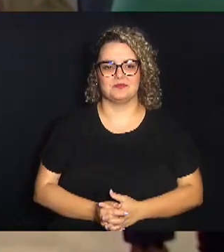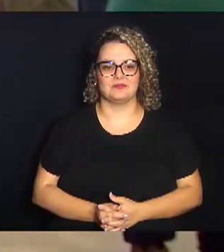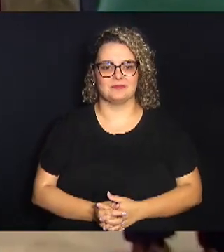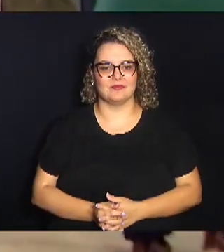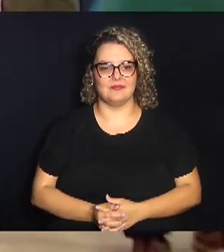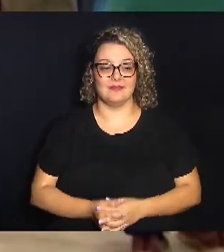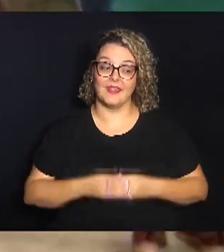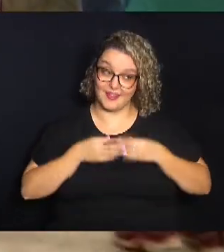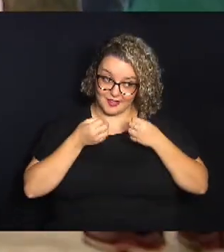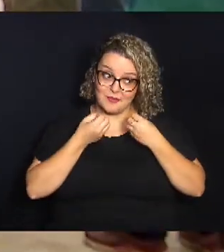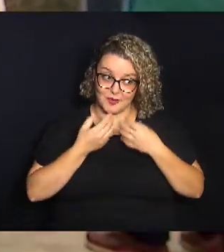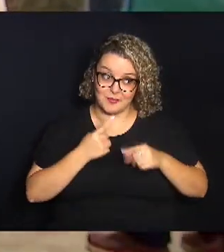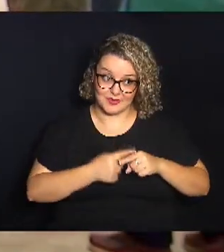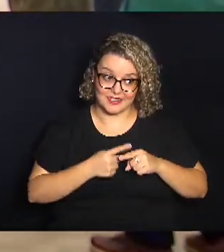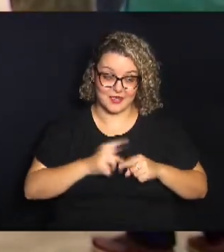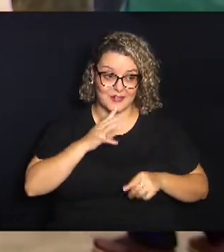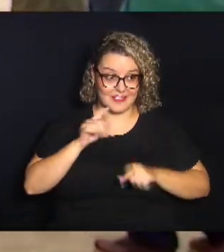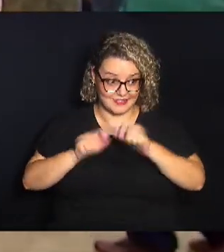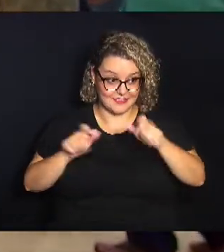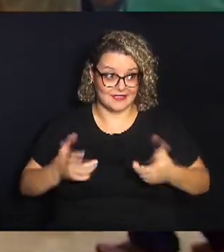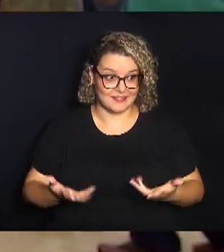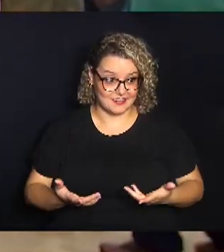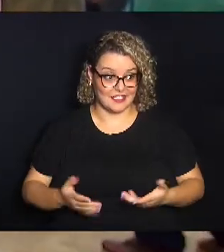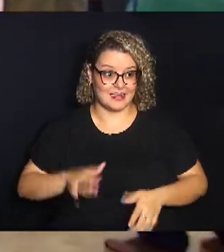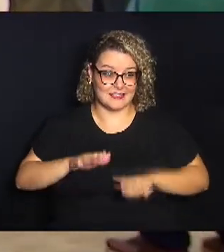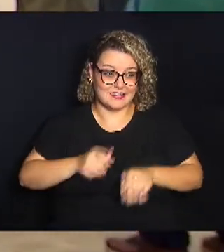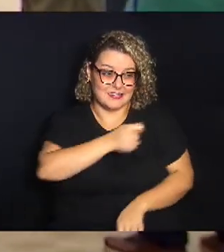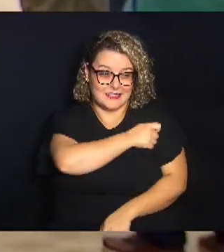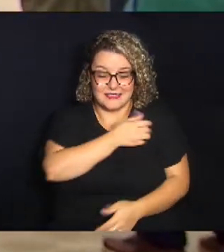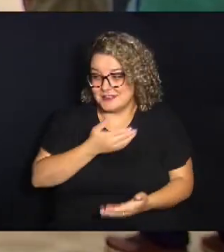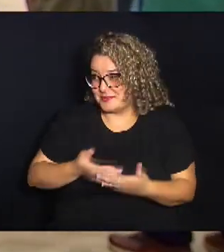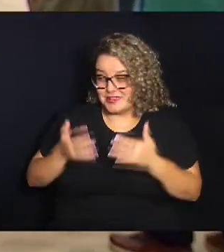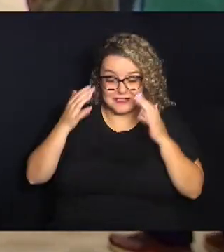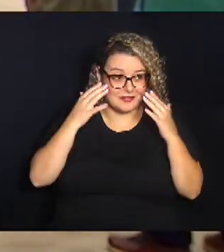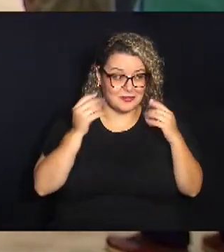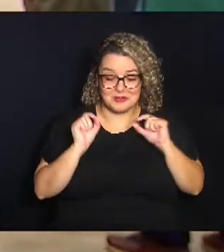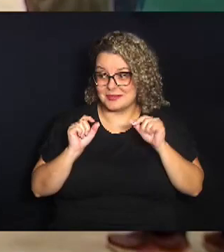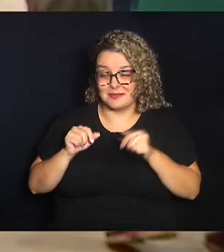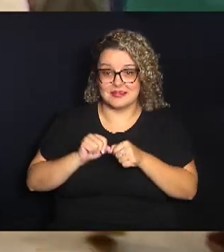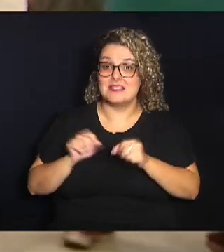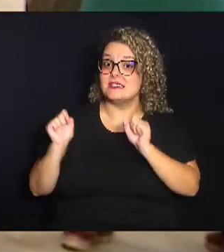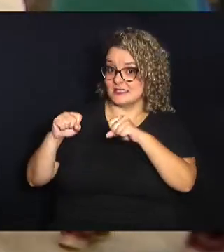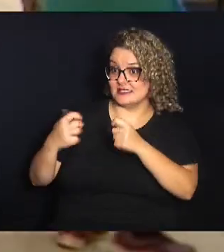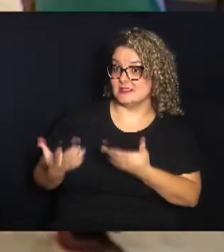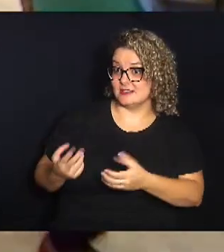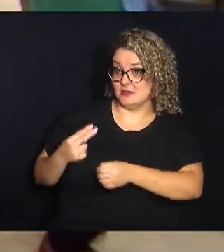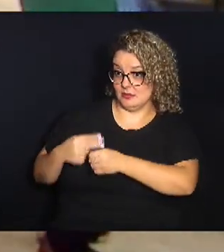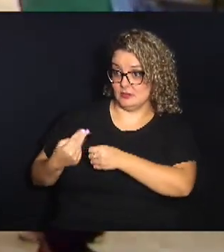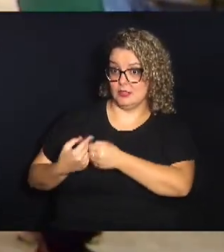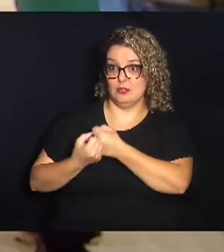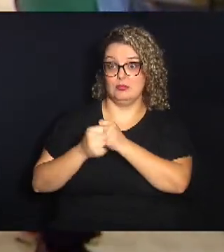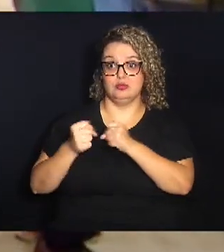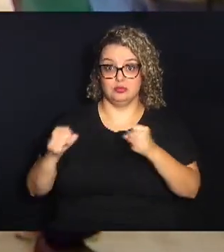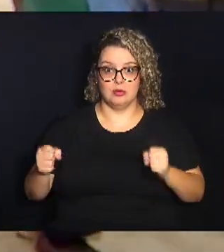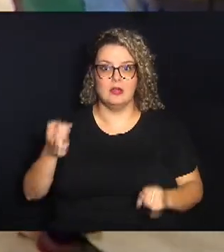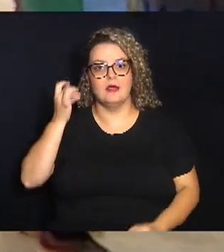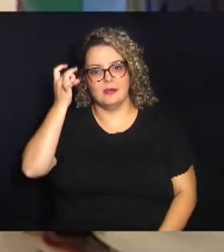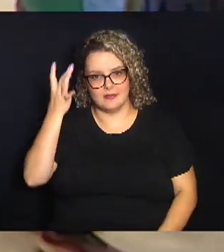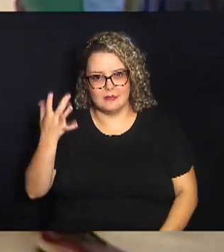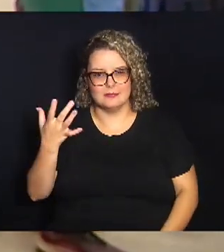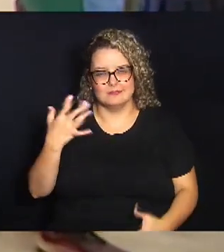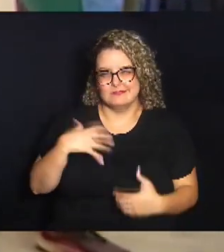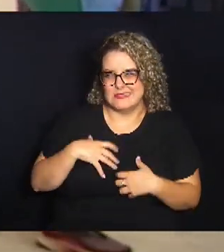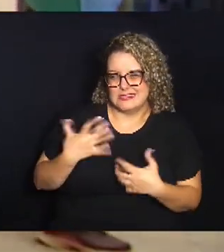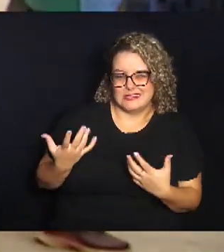Vale a pena, porque conhece as pessoas, às vezes o estudante chega meio perdido, né? Sim, como a Unicamp é uma universidade muito grande, é muito fácil se sentir meio